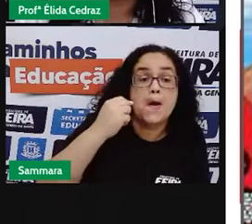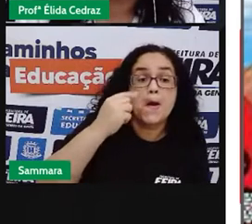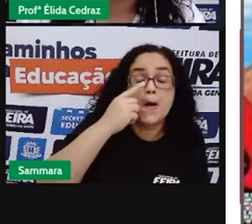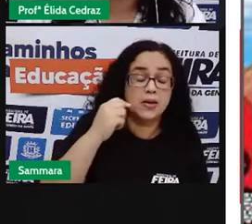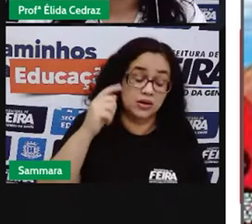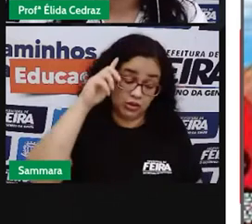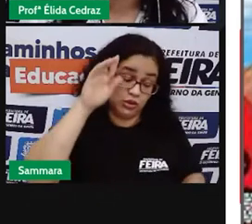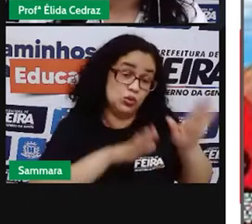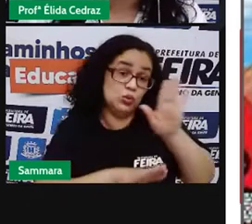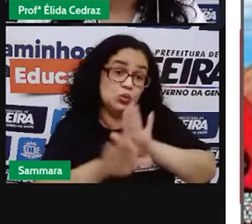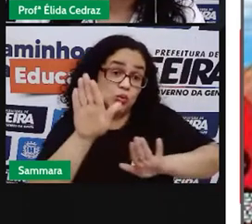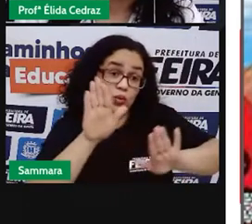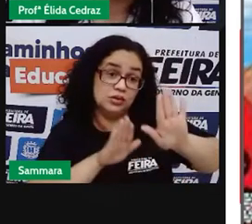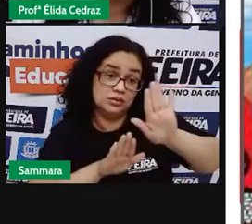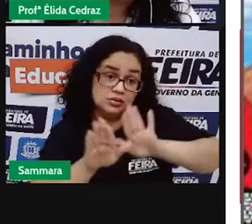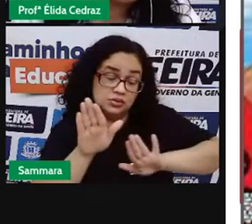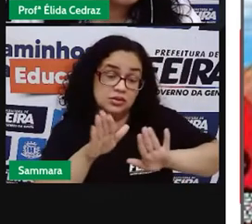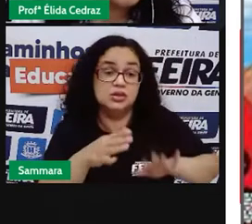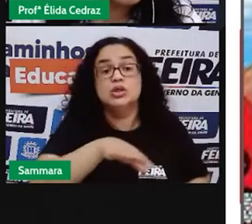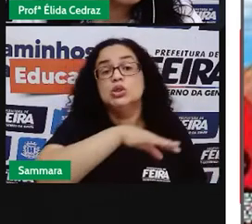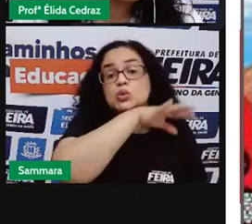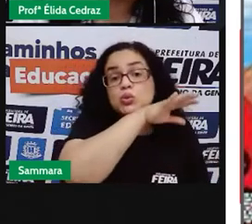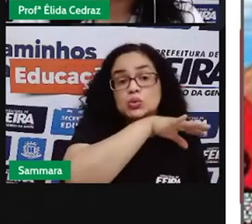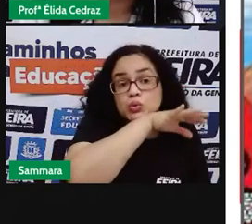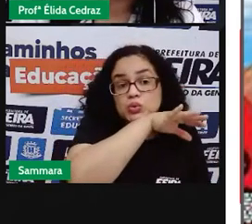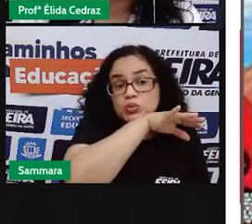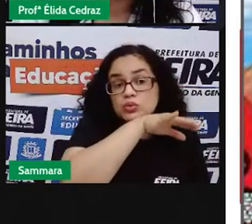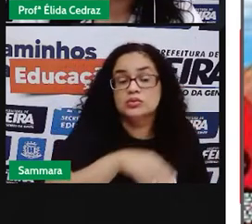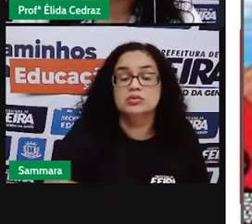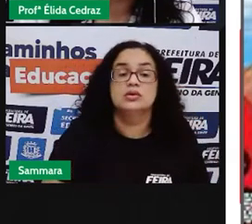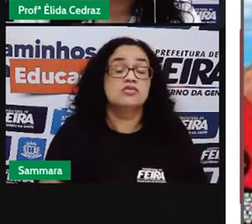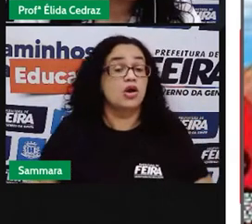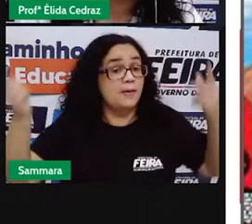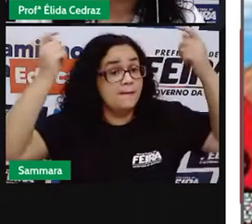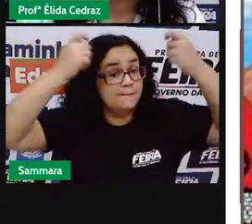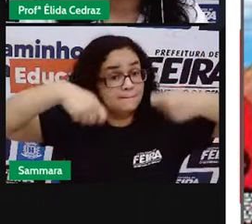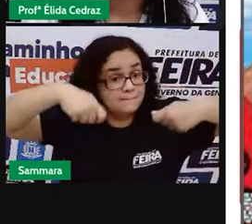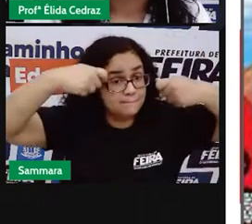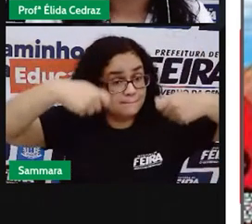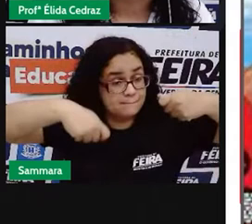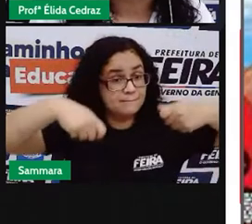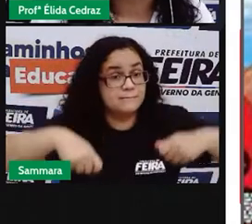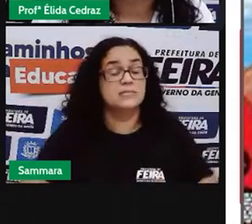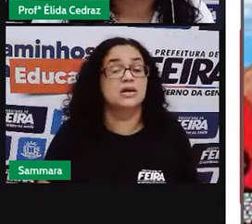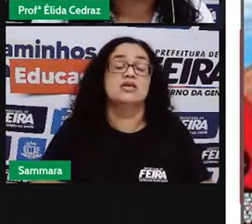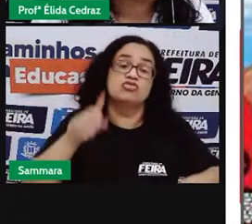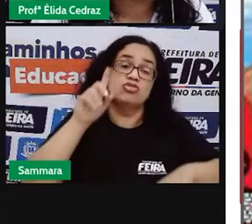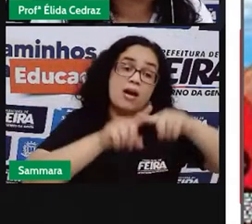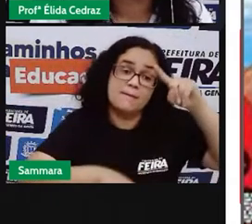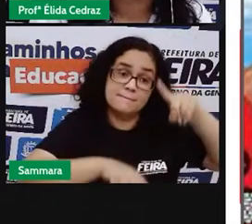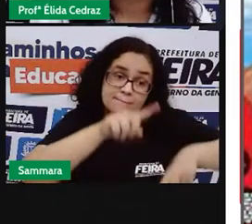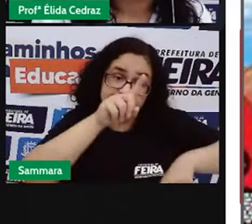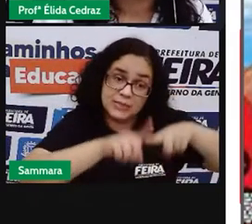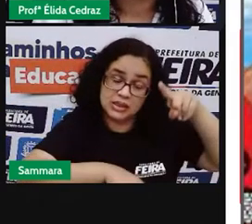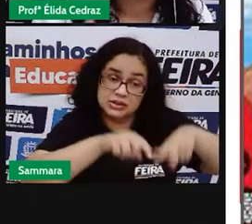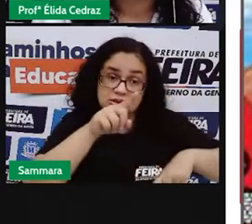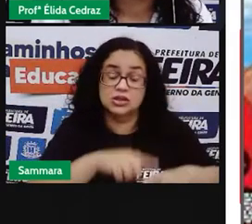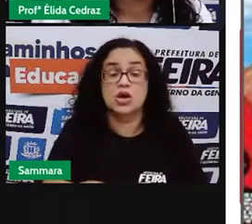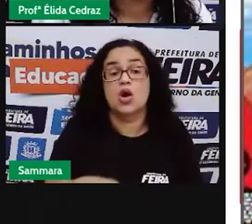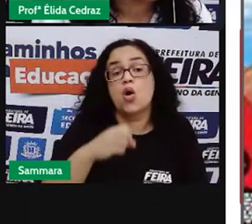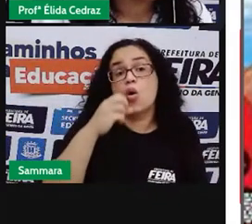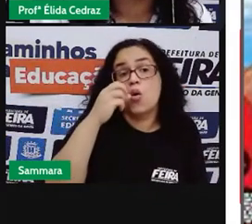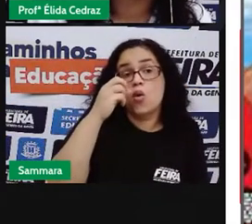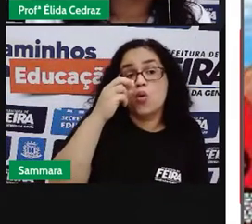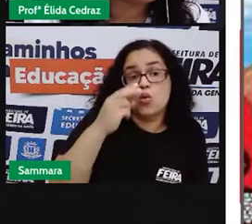agricultor. Aquele que vai precisar de materiais ou